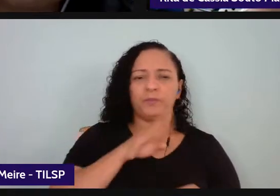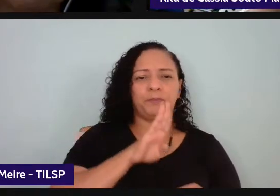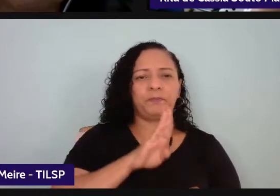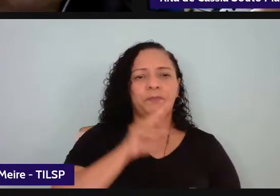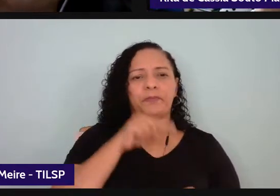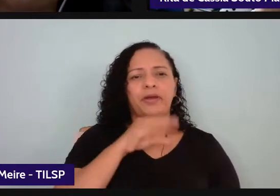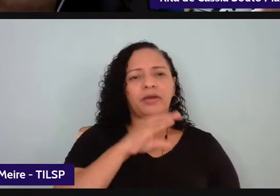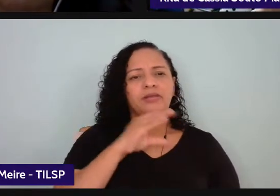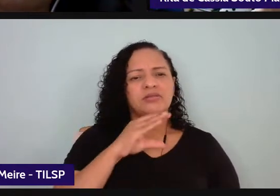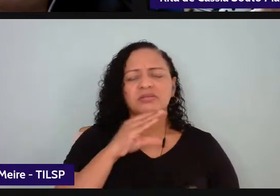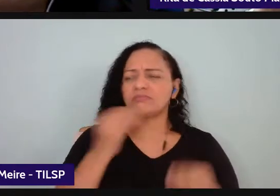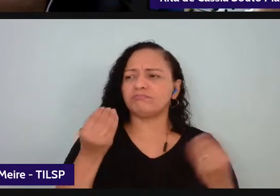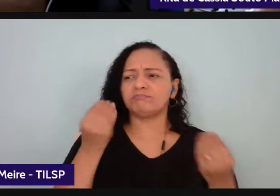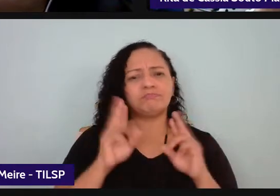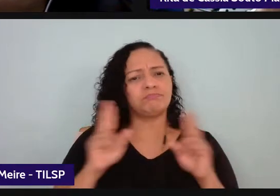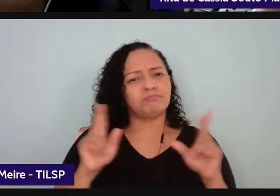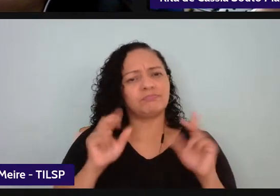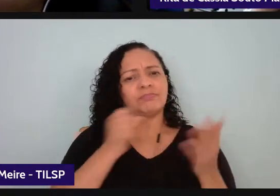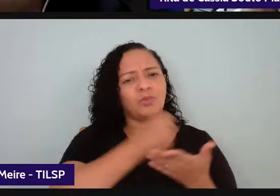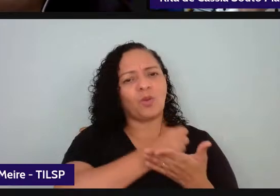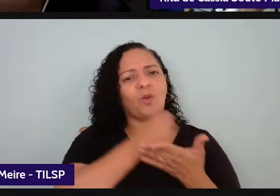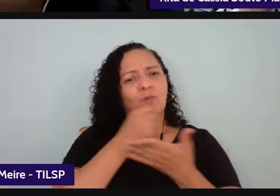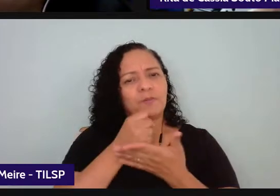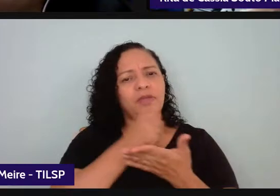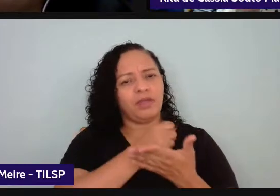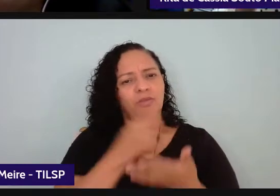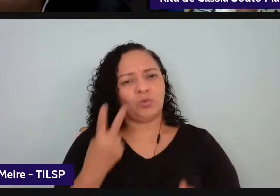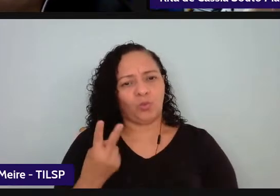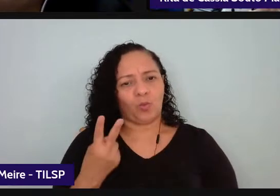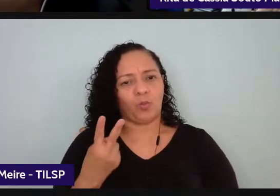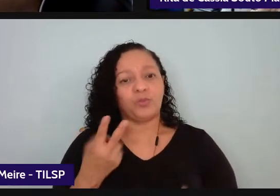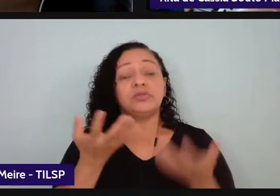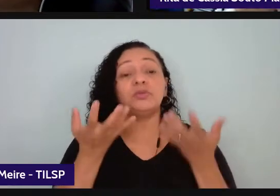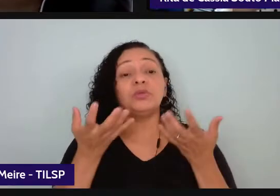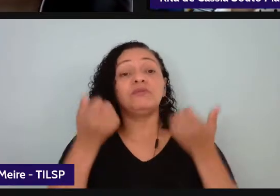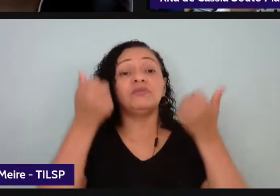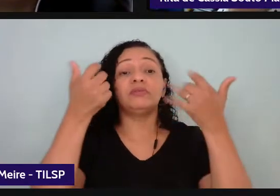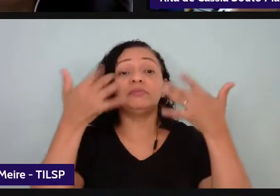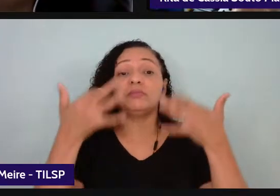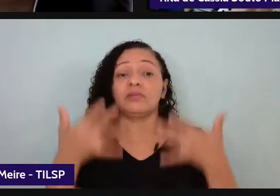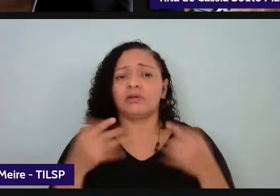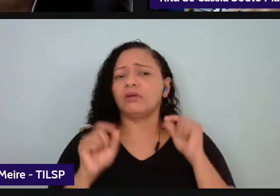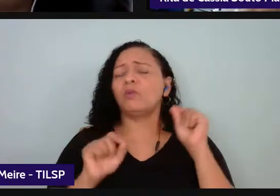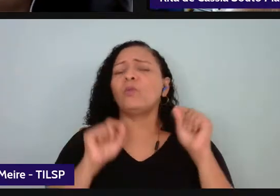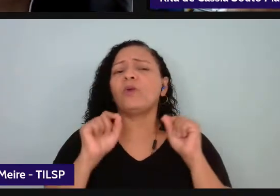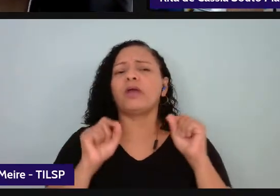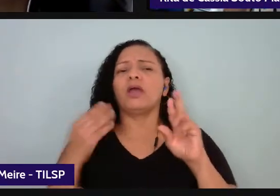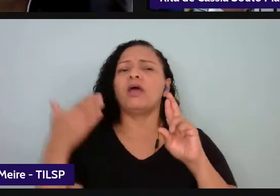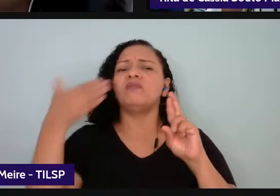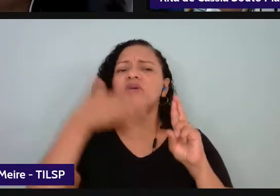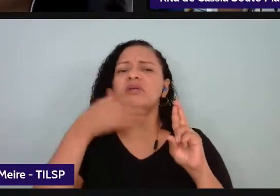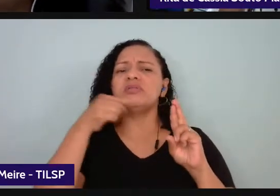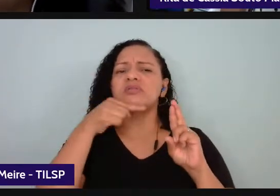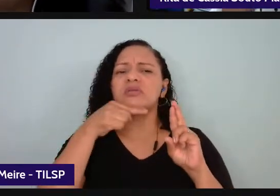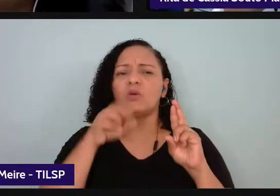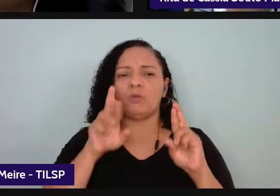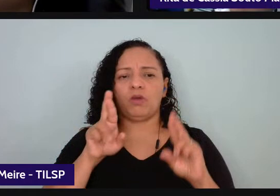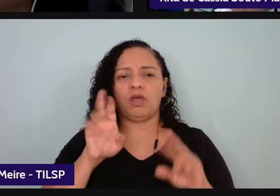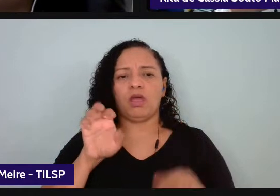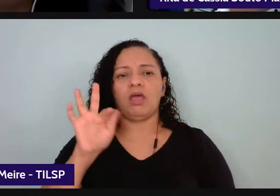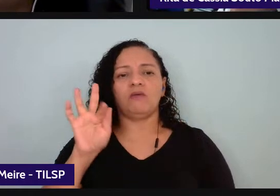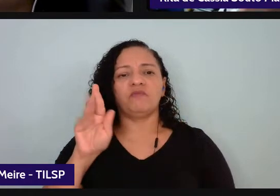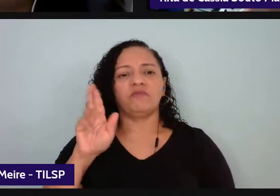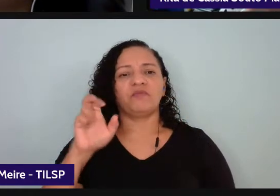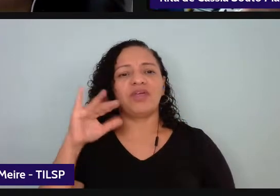repassar a primeira questão e aí eu vou pedir para que você explique um pouquinho o que seria esse referencial como está